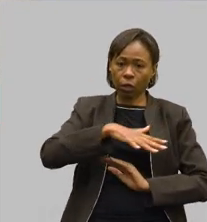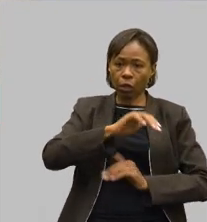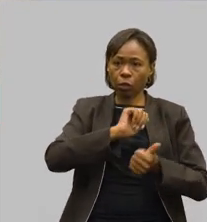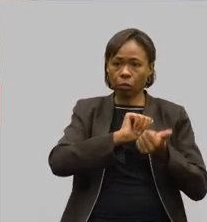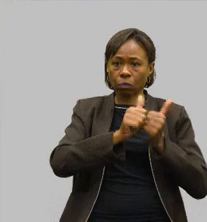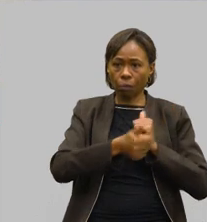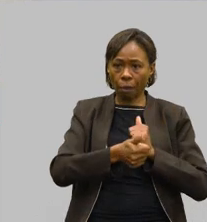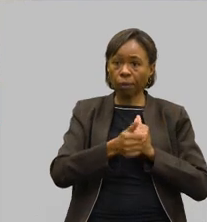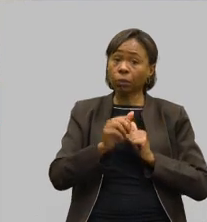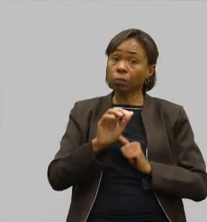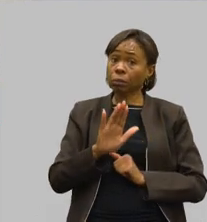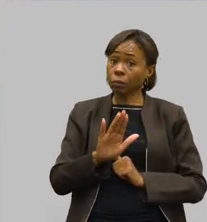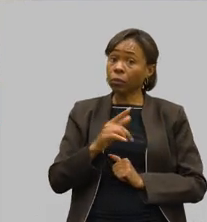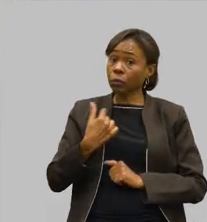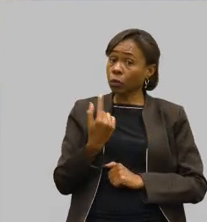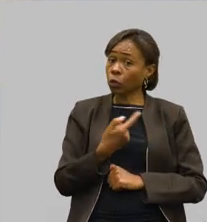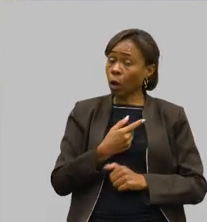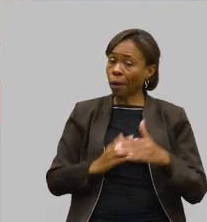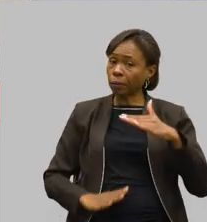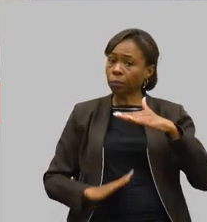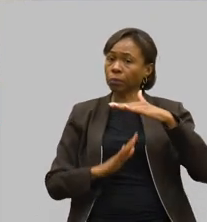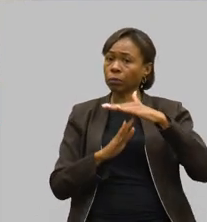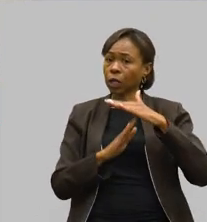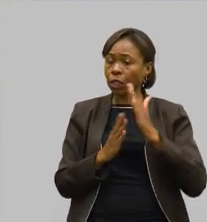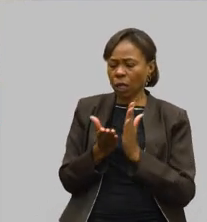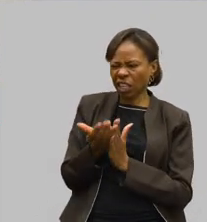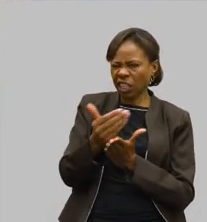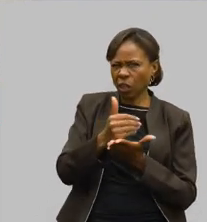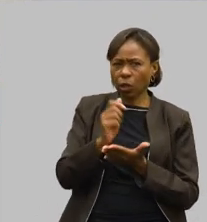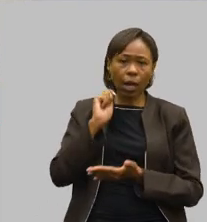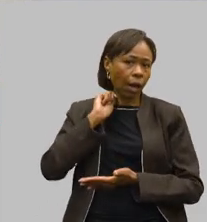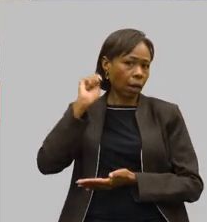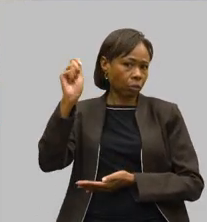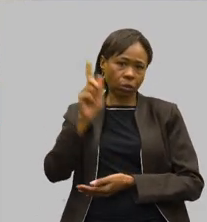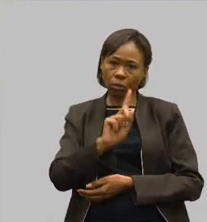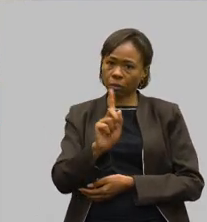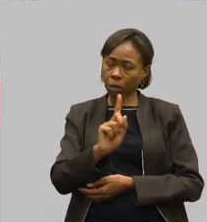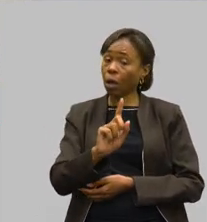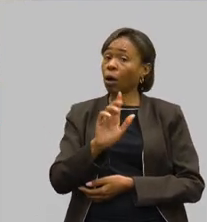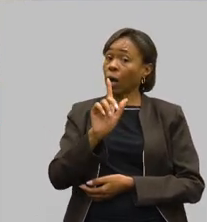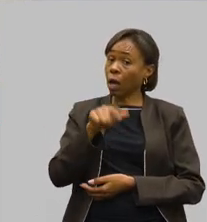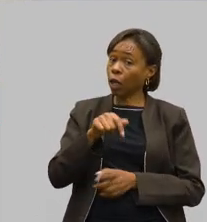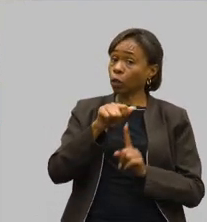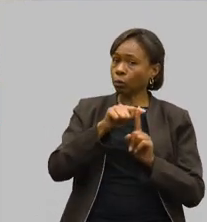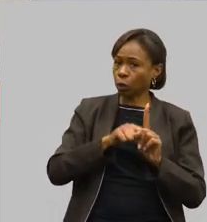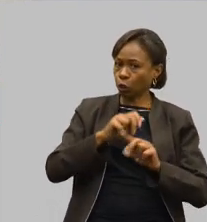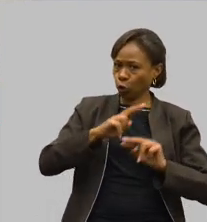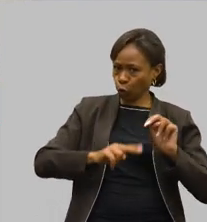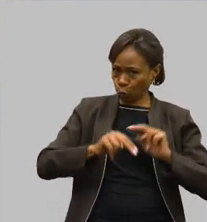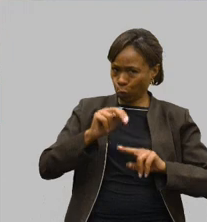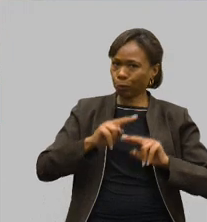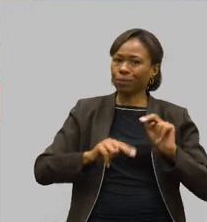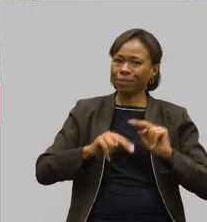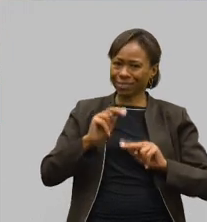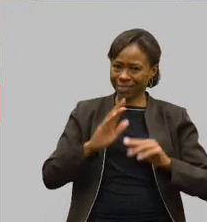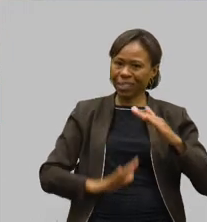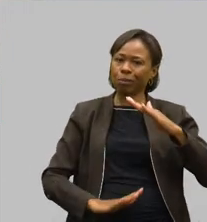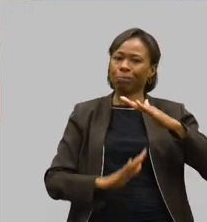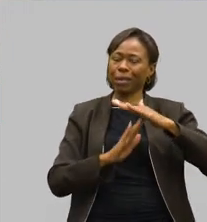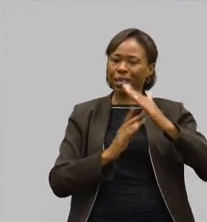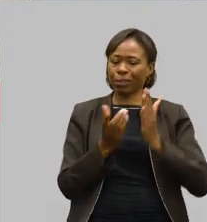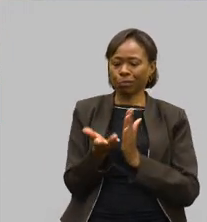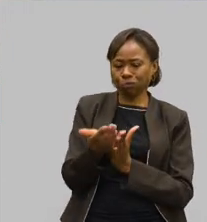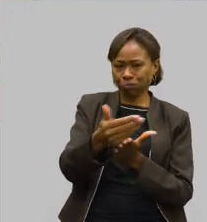que nós batemos o teto de captação não em abril, nós batemos esse teto de captação no mês de junho, como foi aqui anunciado